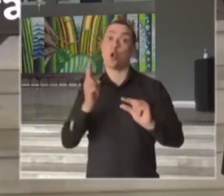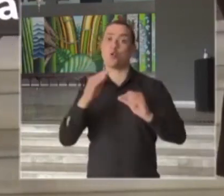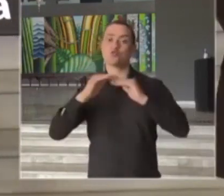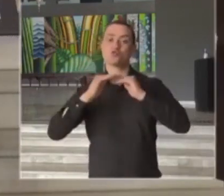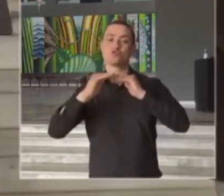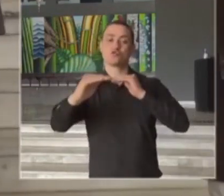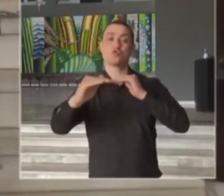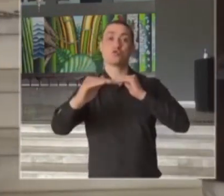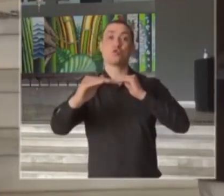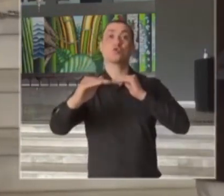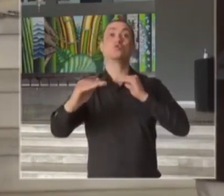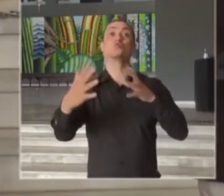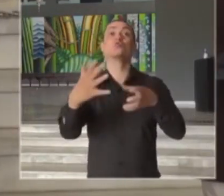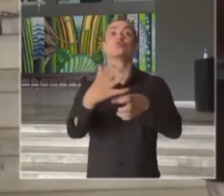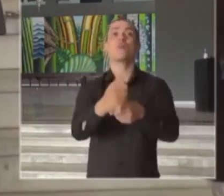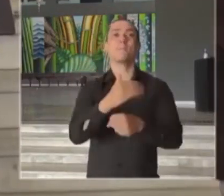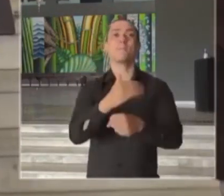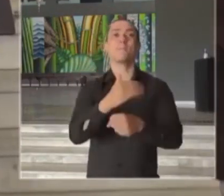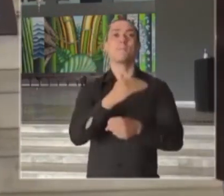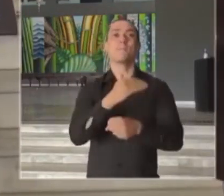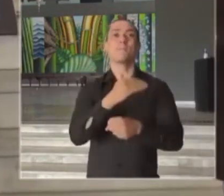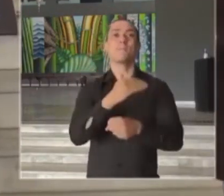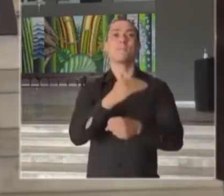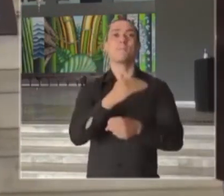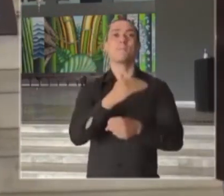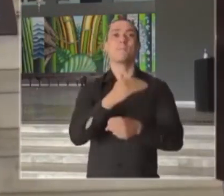do número de óbitos.